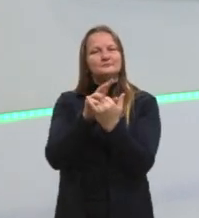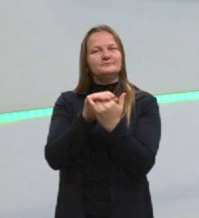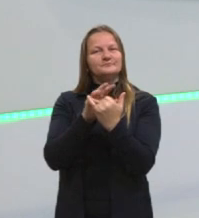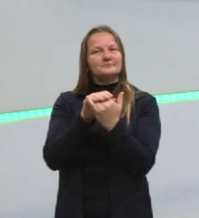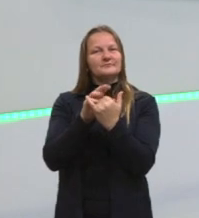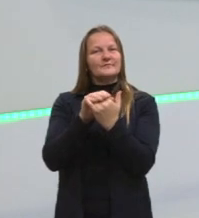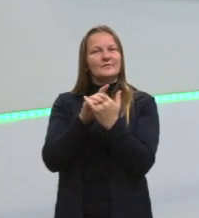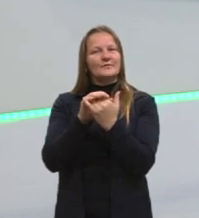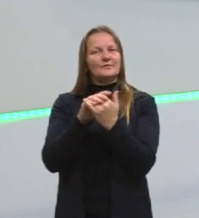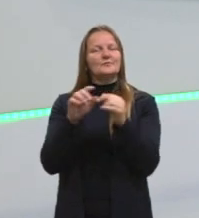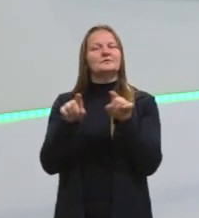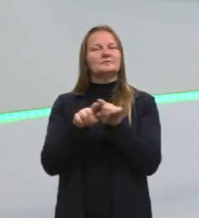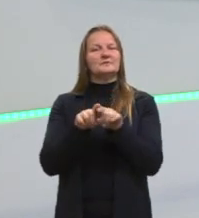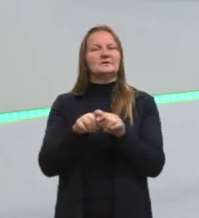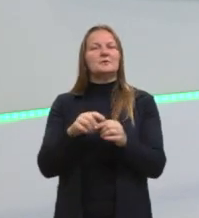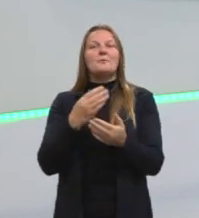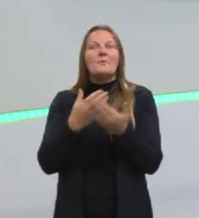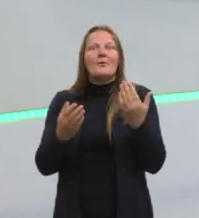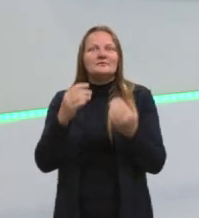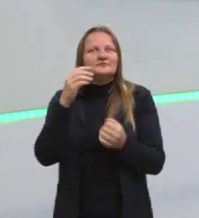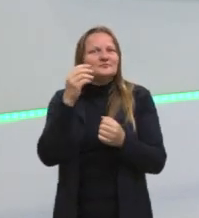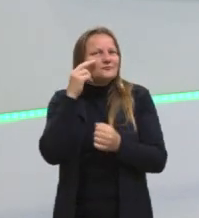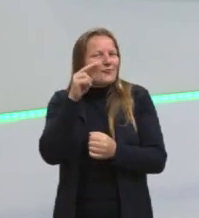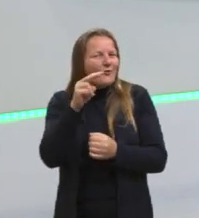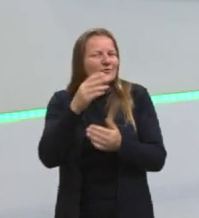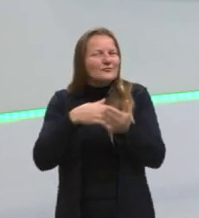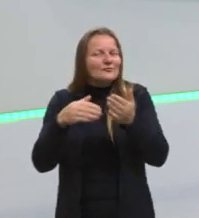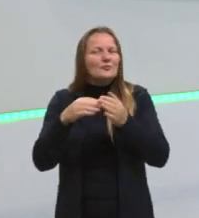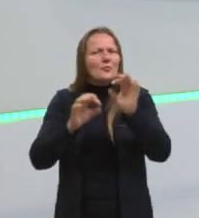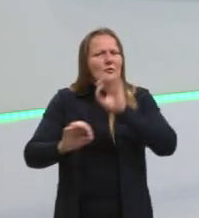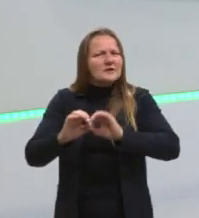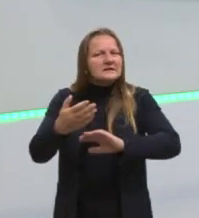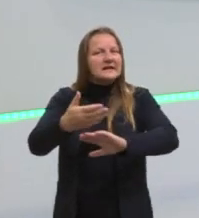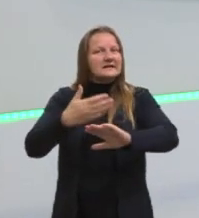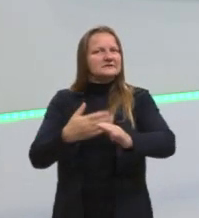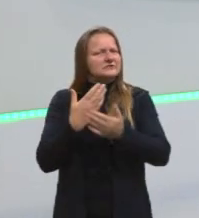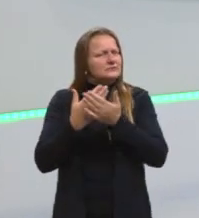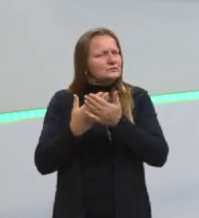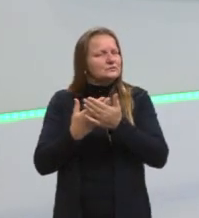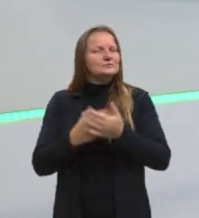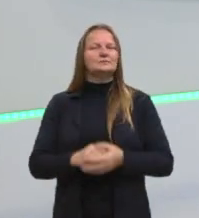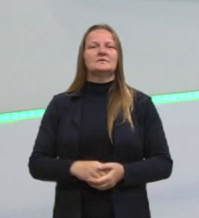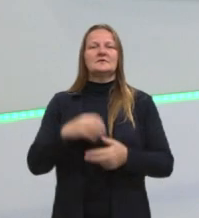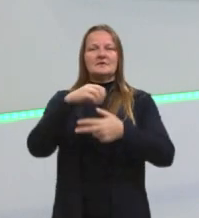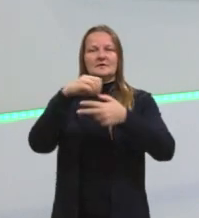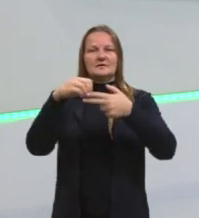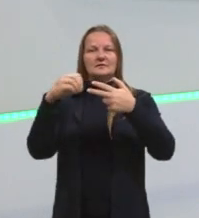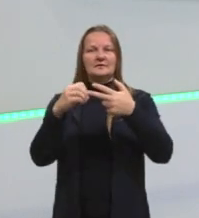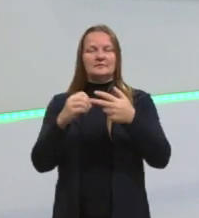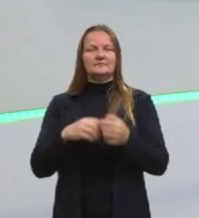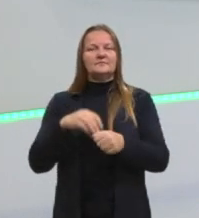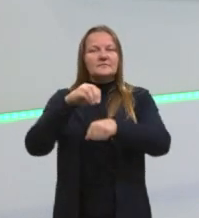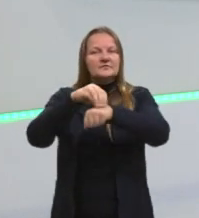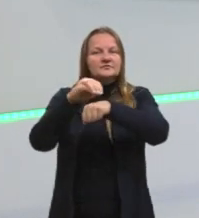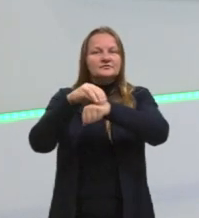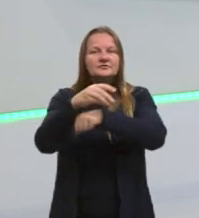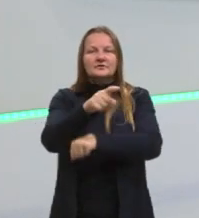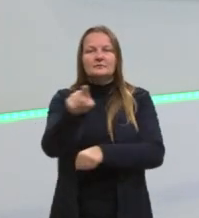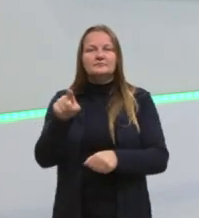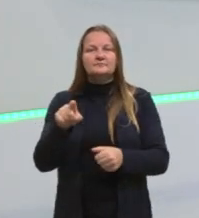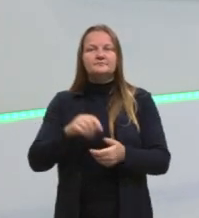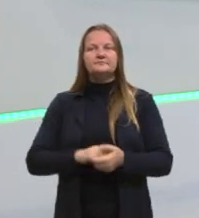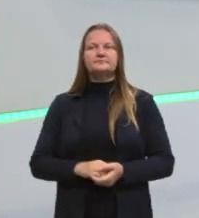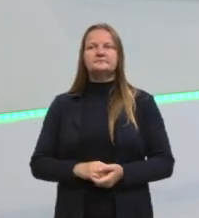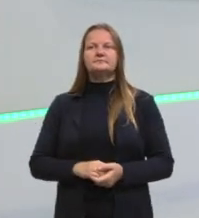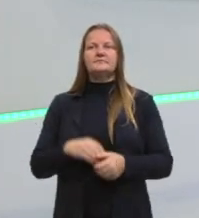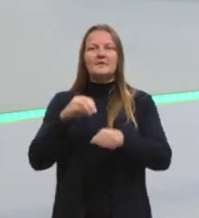horário, mas não deixe de assisti-la, se prepare para o Enem. E falando em Enem, já vou deixar duas dicas para você. Uma